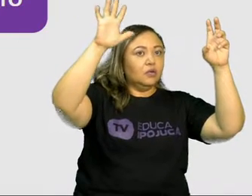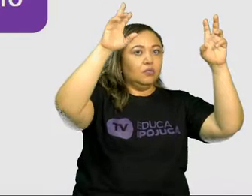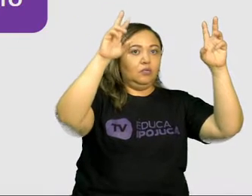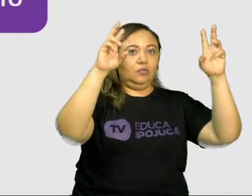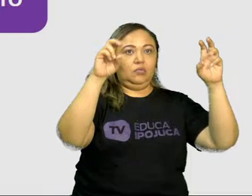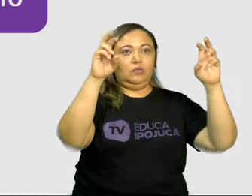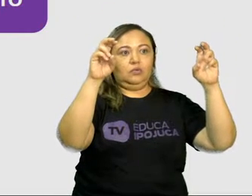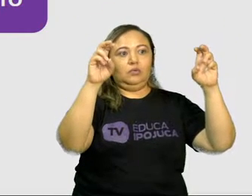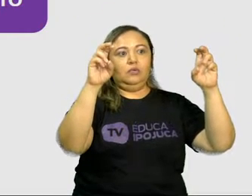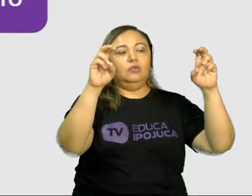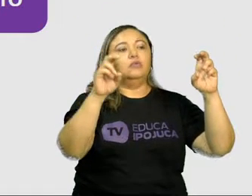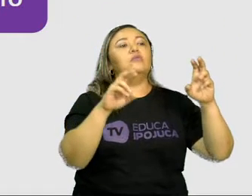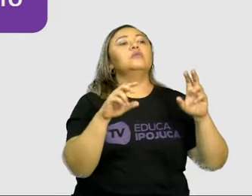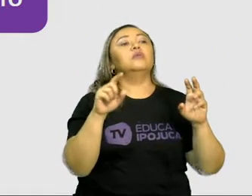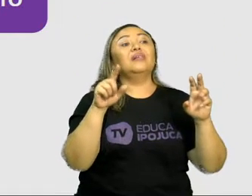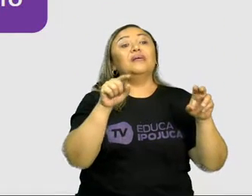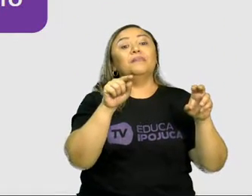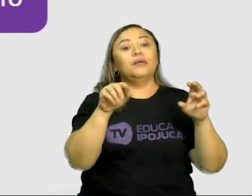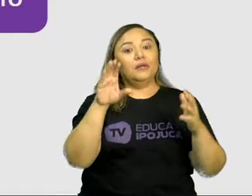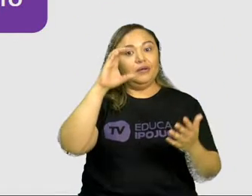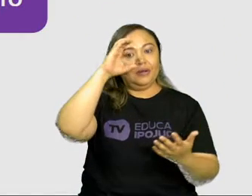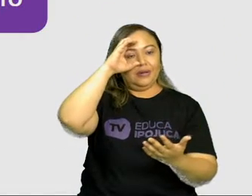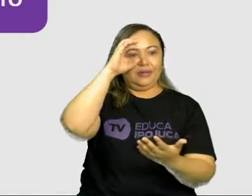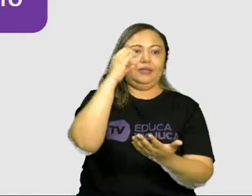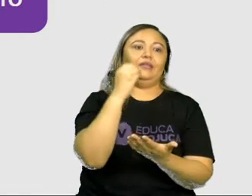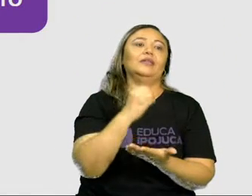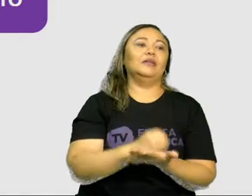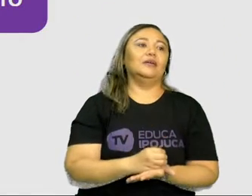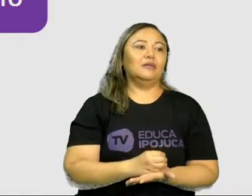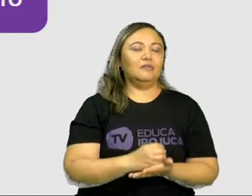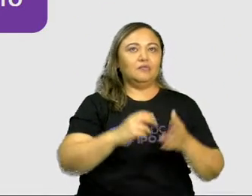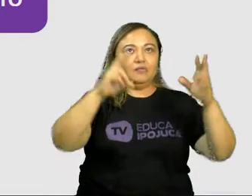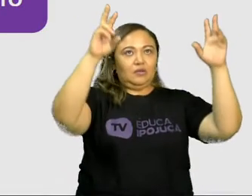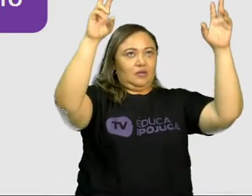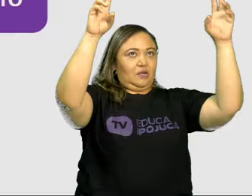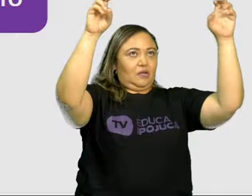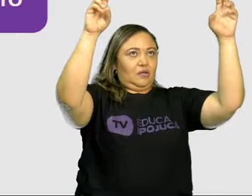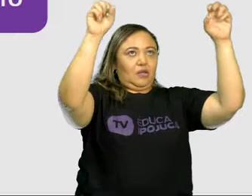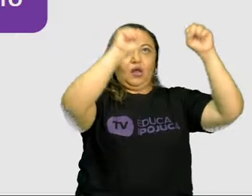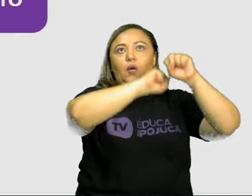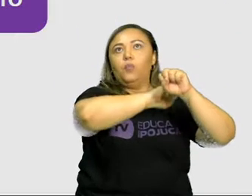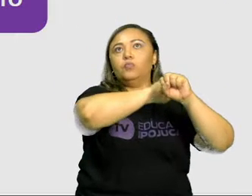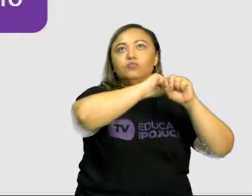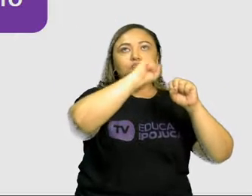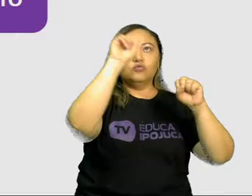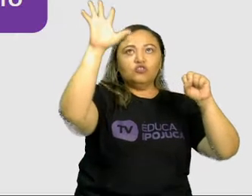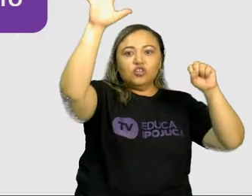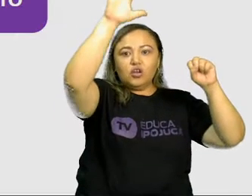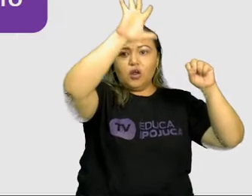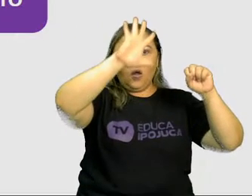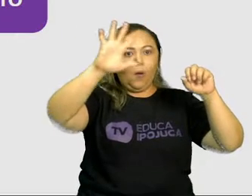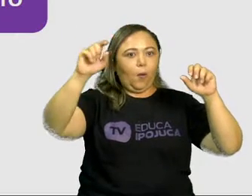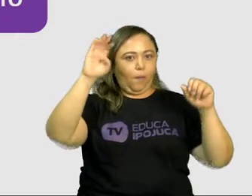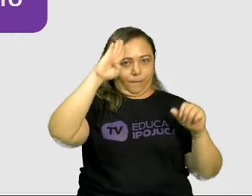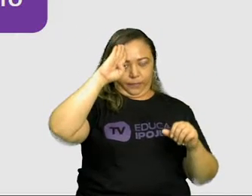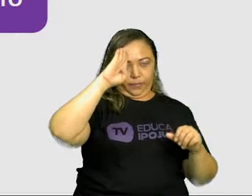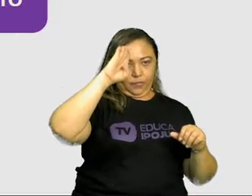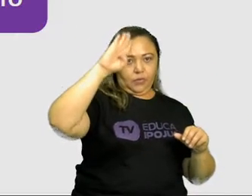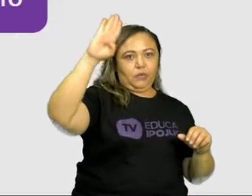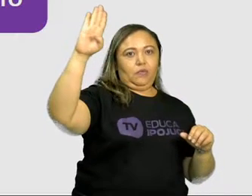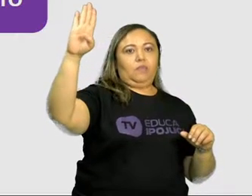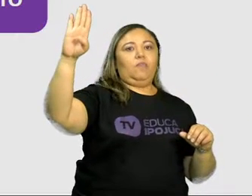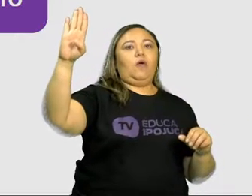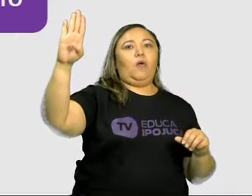Então, vamos já lembrar um pouquinho o conceito, tá? O tema é o recorte do assunto, que serve de base para a sua